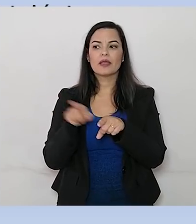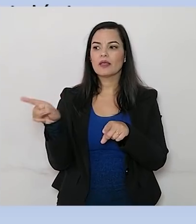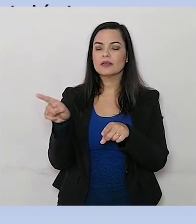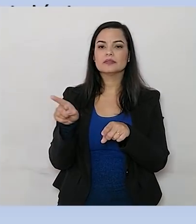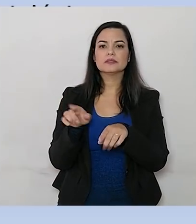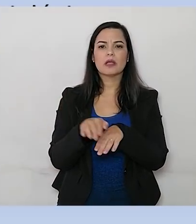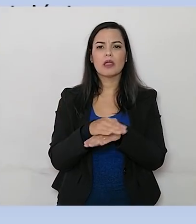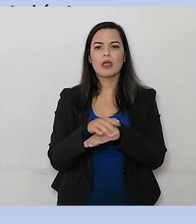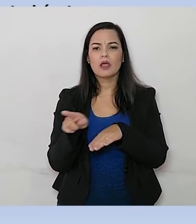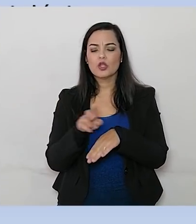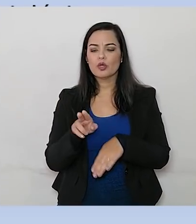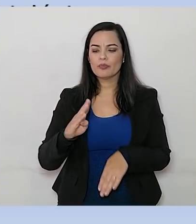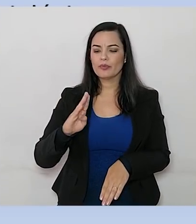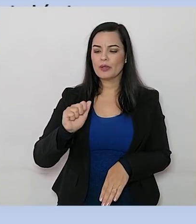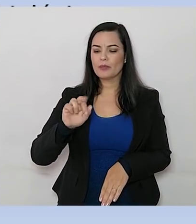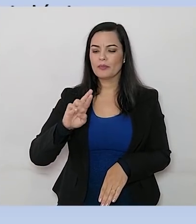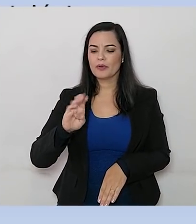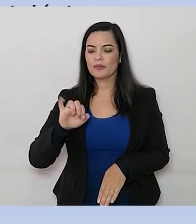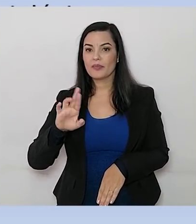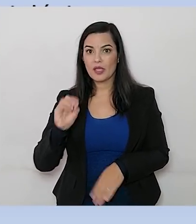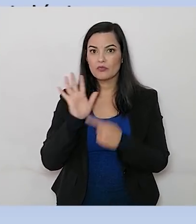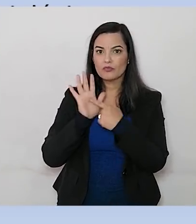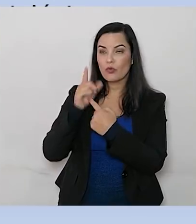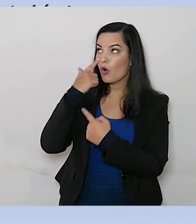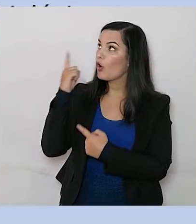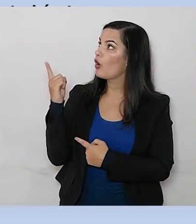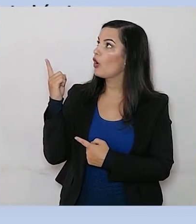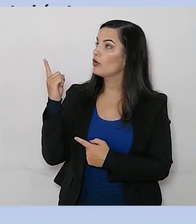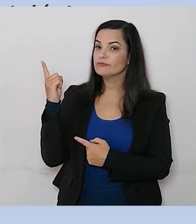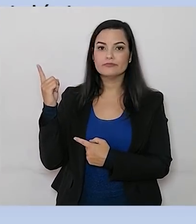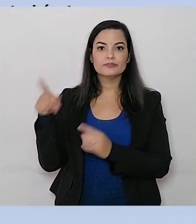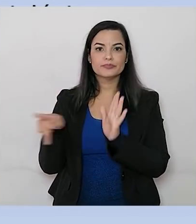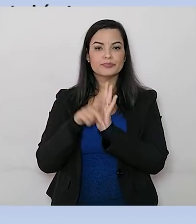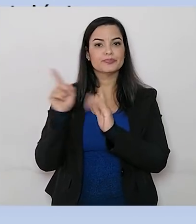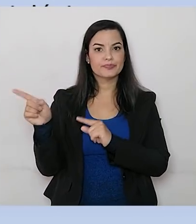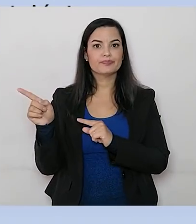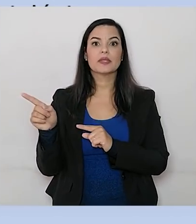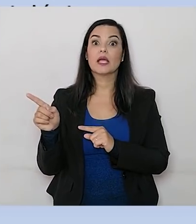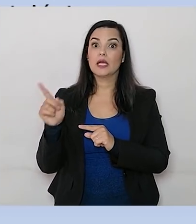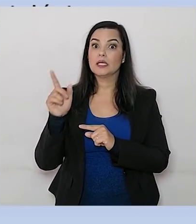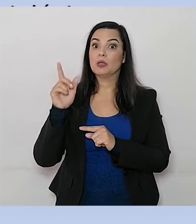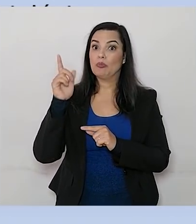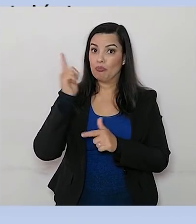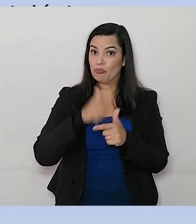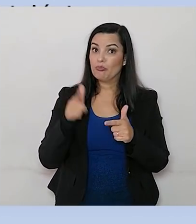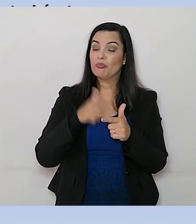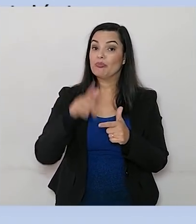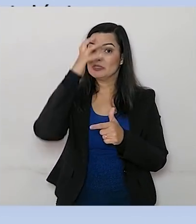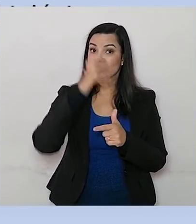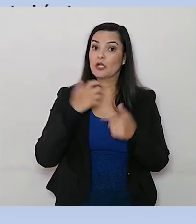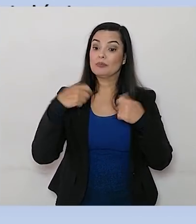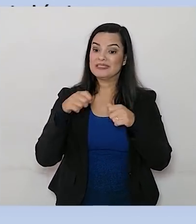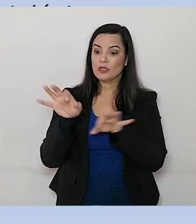vendo aí, né? E que eu posso até mostrar para vocês aqui, ó. Esse daqui é um barbeiro. Esse, sim, eles precisam ser